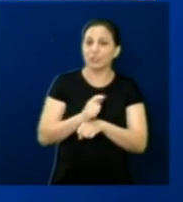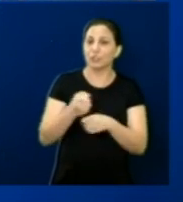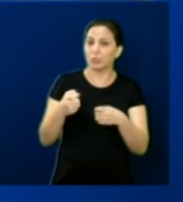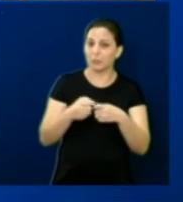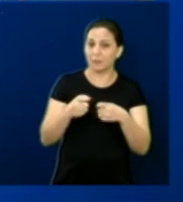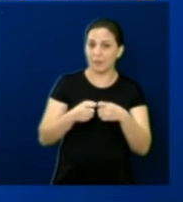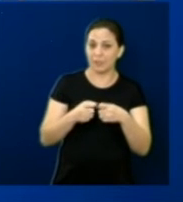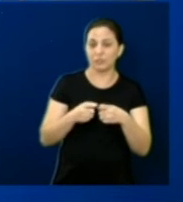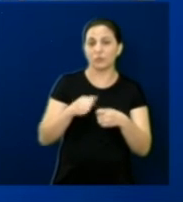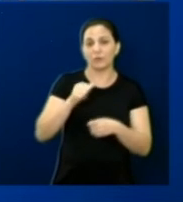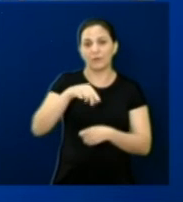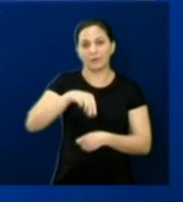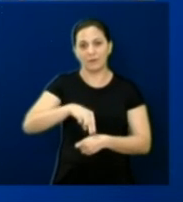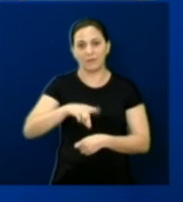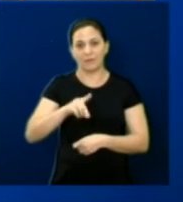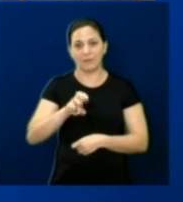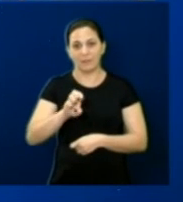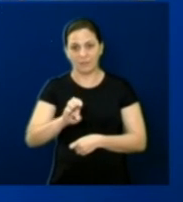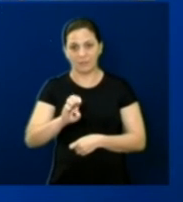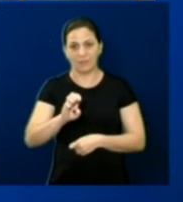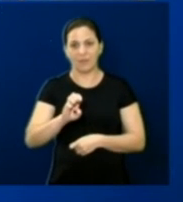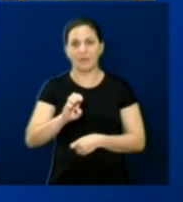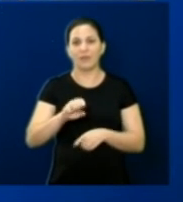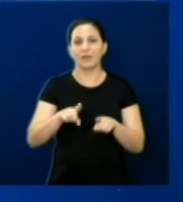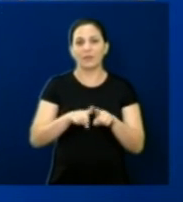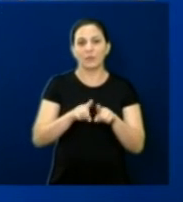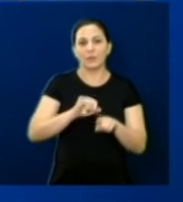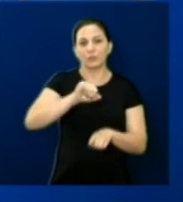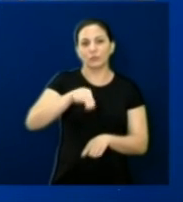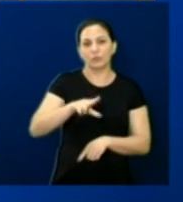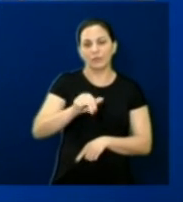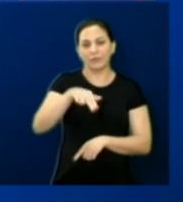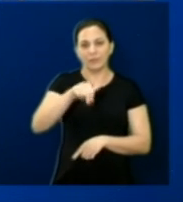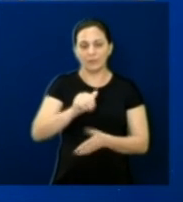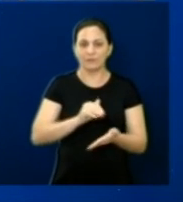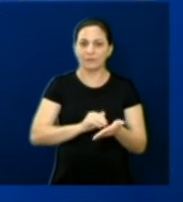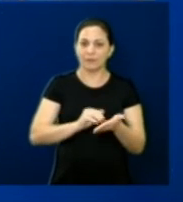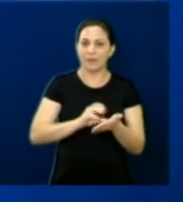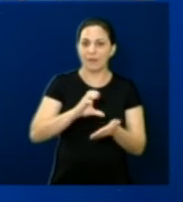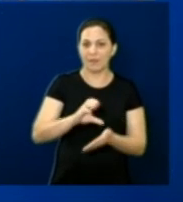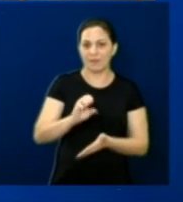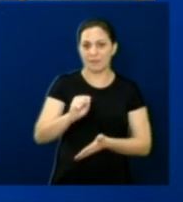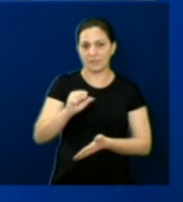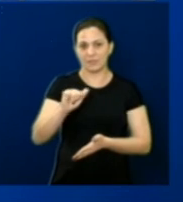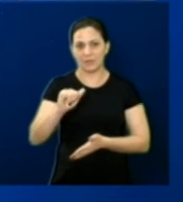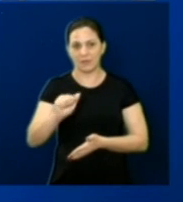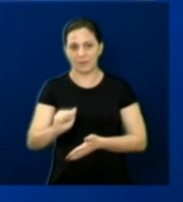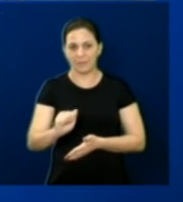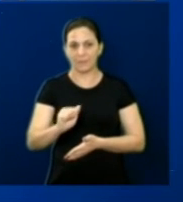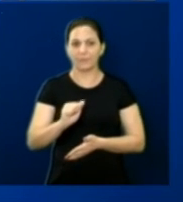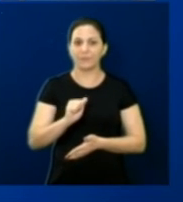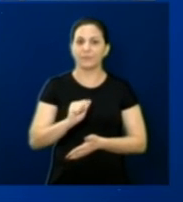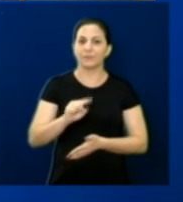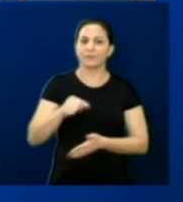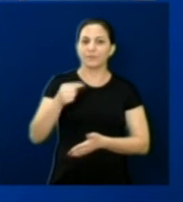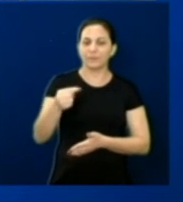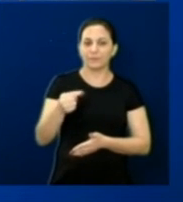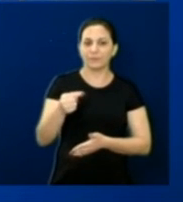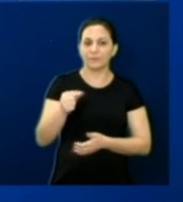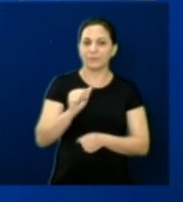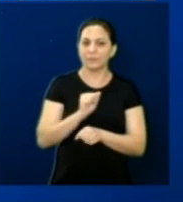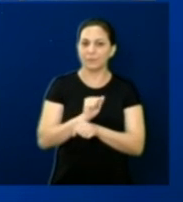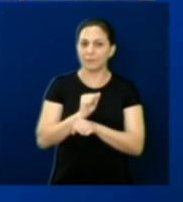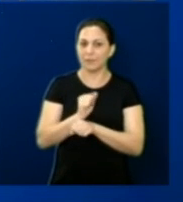e a gerente de negócio Juliana Lujan e também a secretária Cássia Carneiro. A próxima foto, você fica nela, por favor,